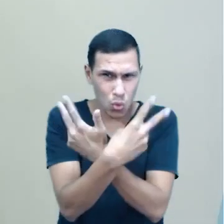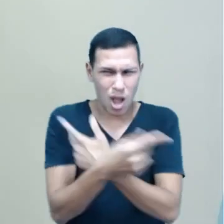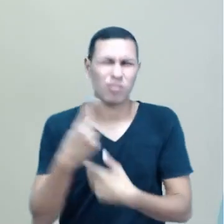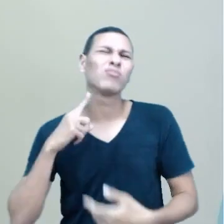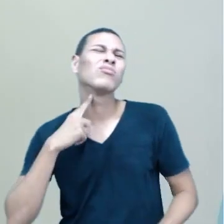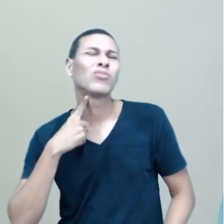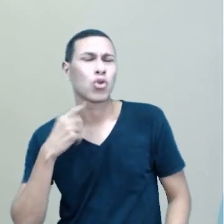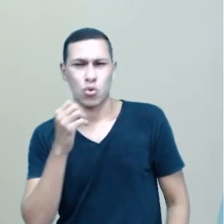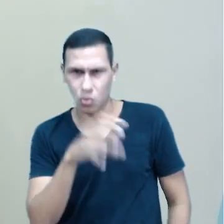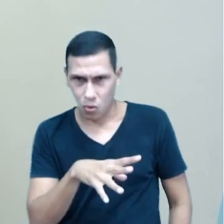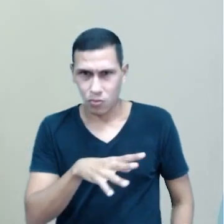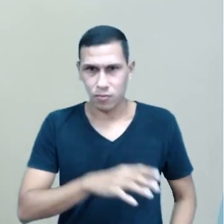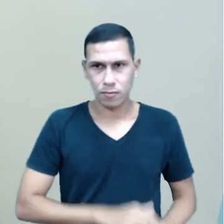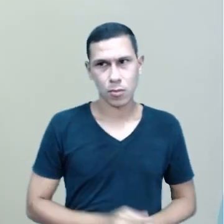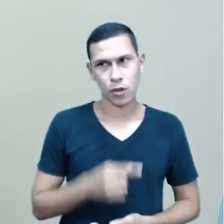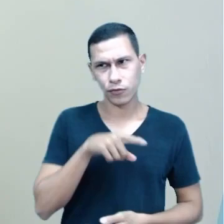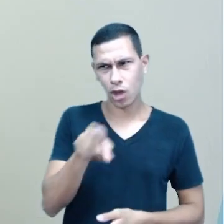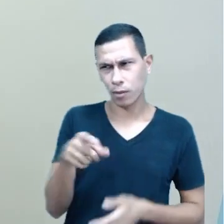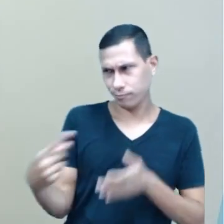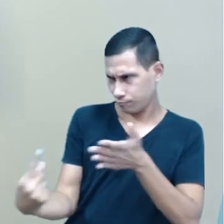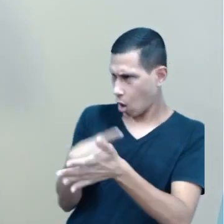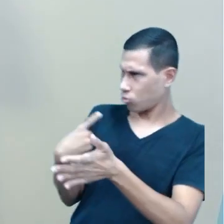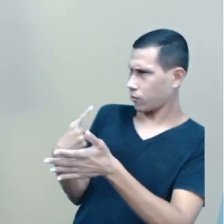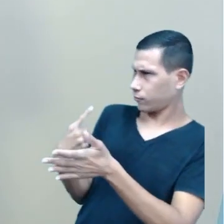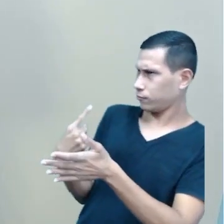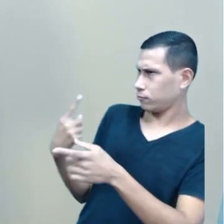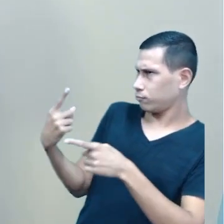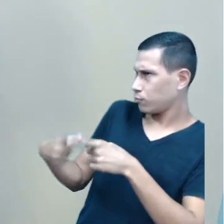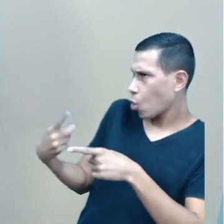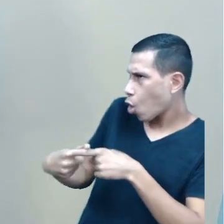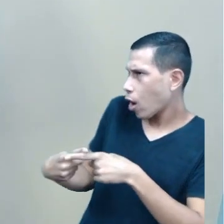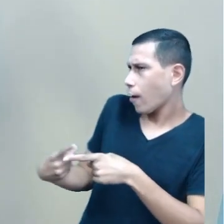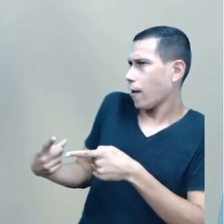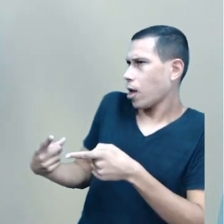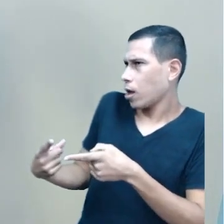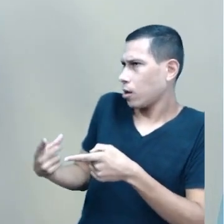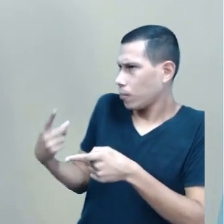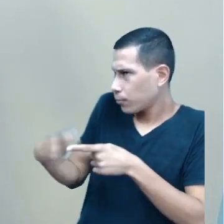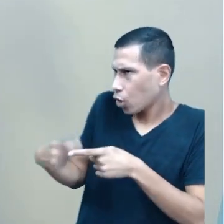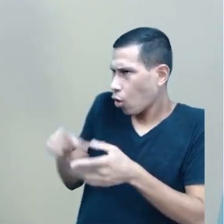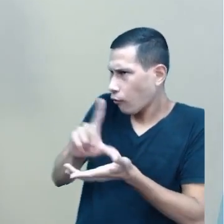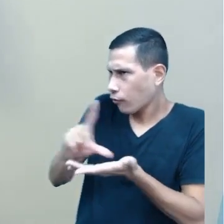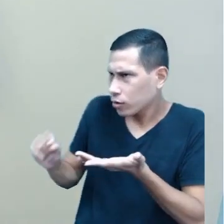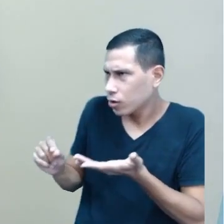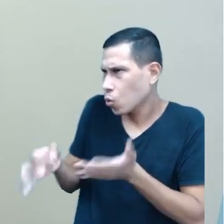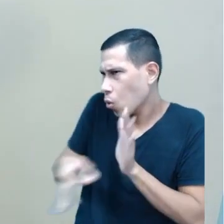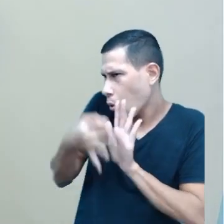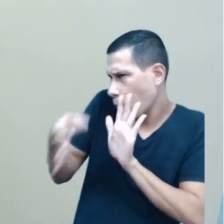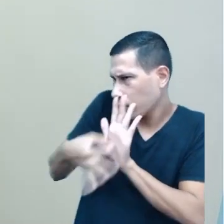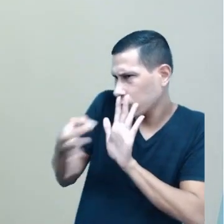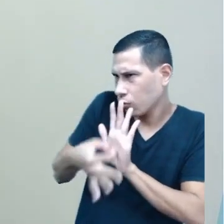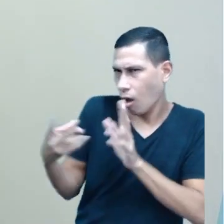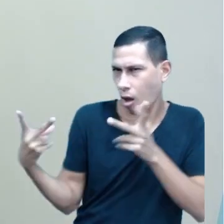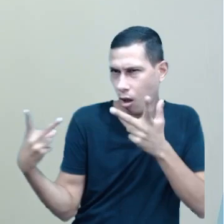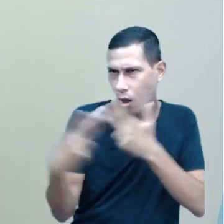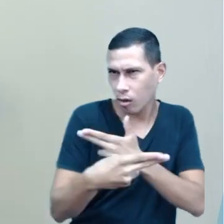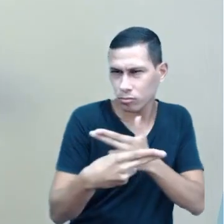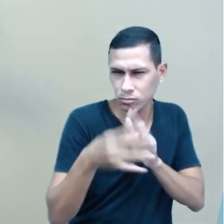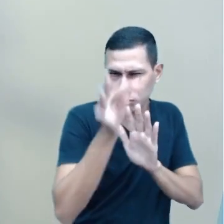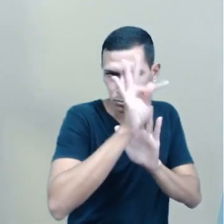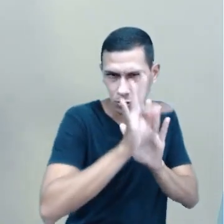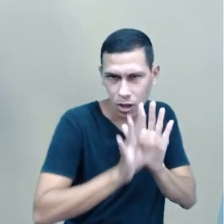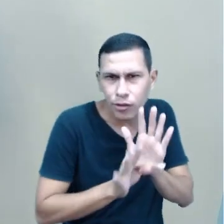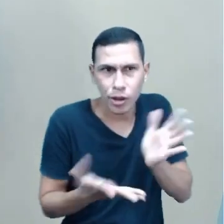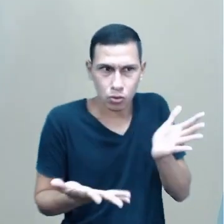devem estar me perguntando, mas, Loyo, por que esse artigo de opinião está sendo recortado e você fez a leitura?